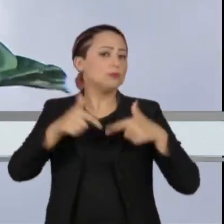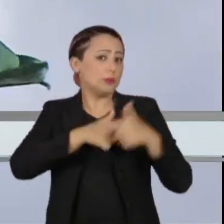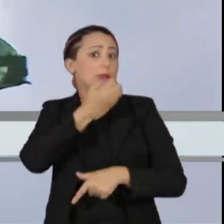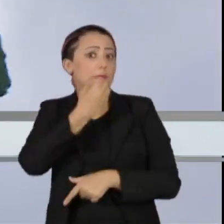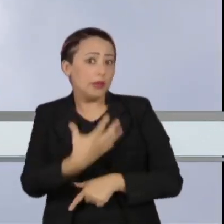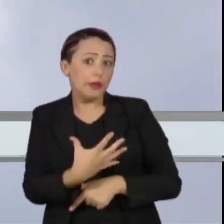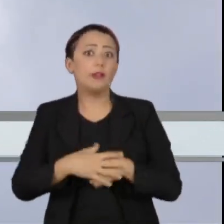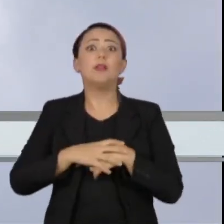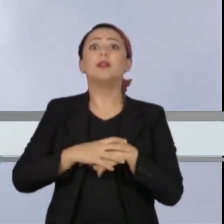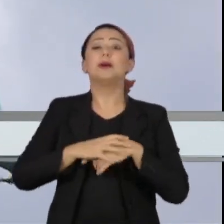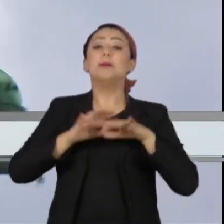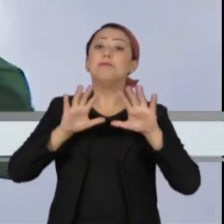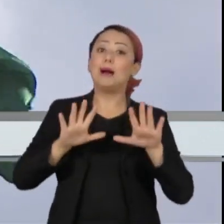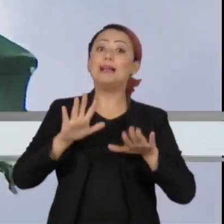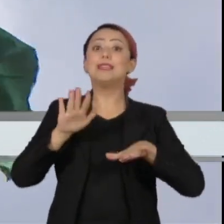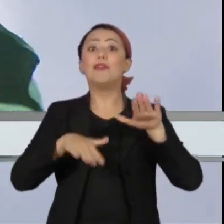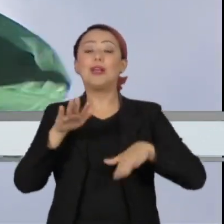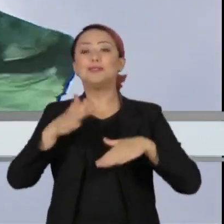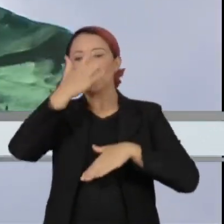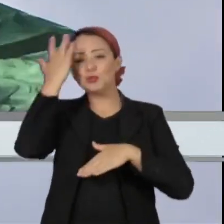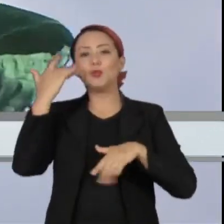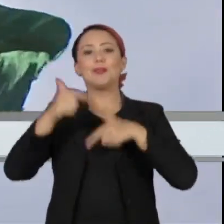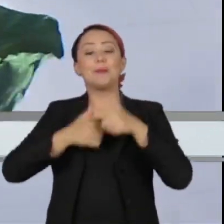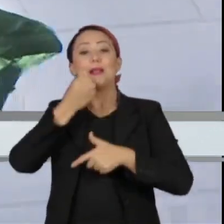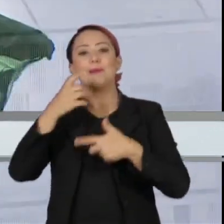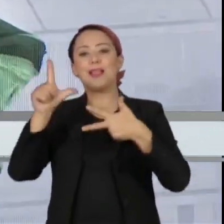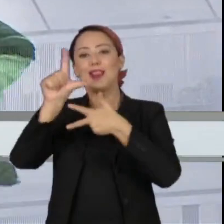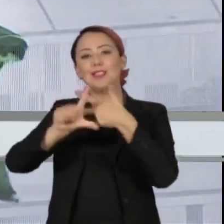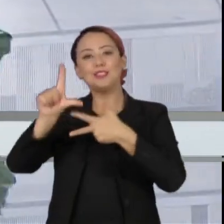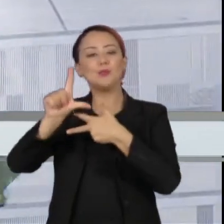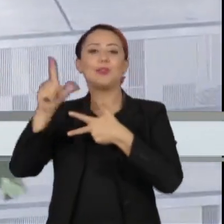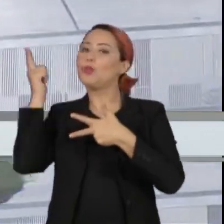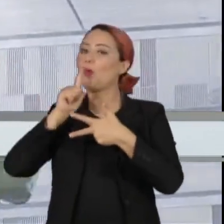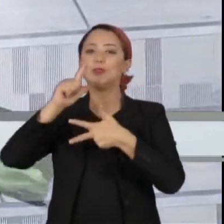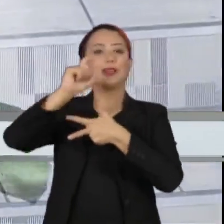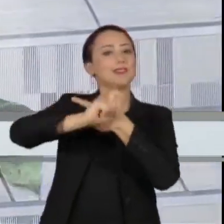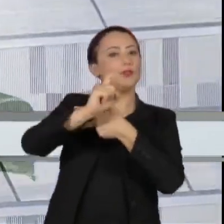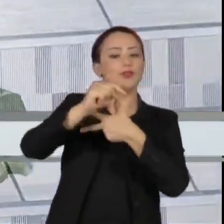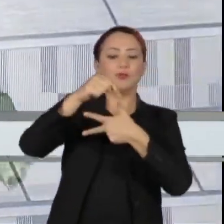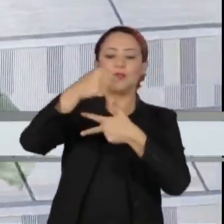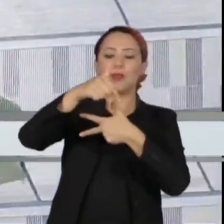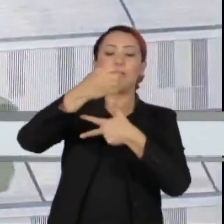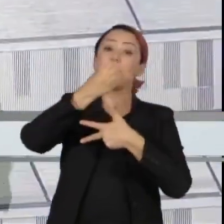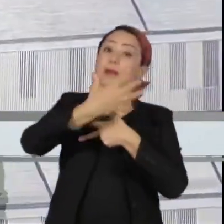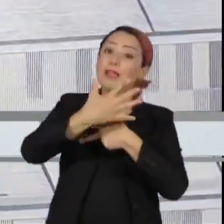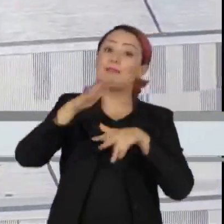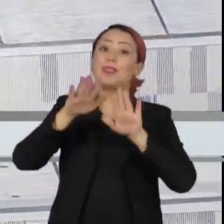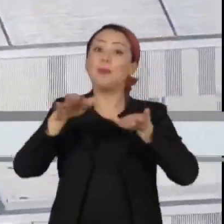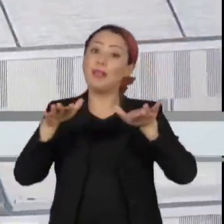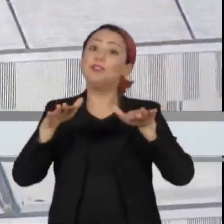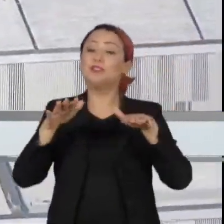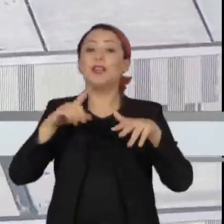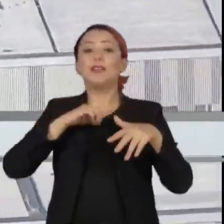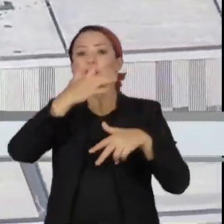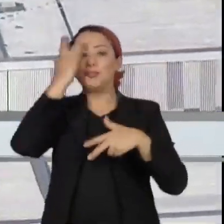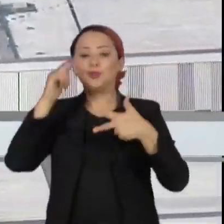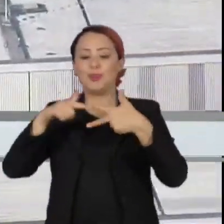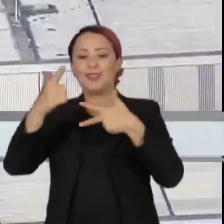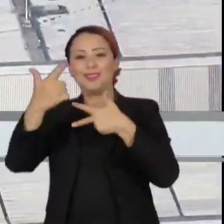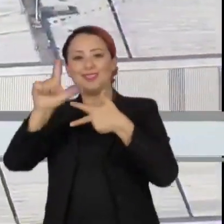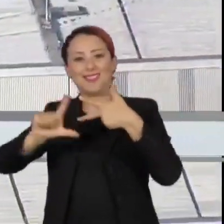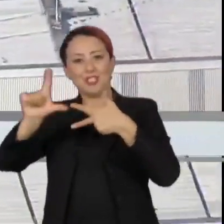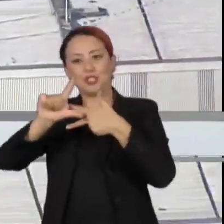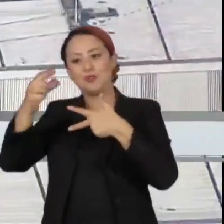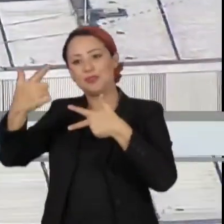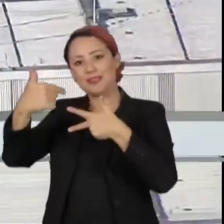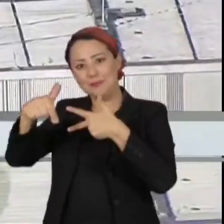bom parlamentar não é um bom executivo, né? Isso é bom lembrar, nem sempre alguém sabe, consegue fazer a transição entre o poder legislativo